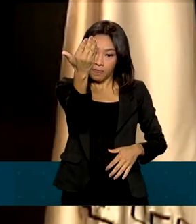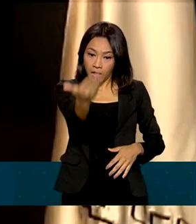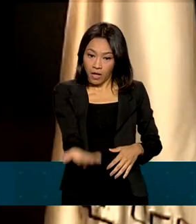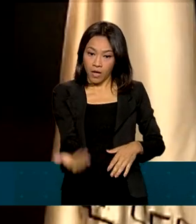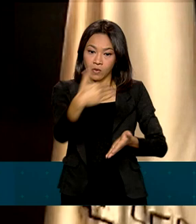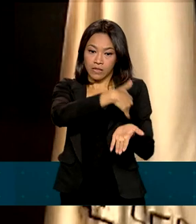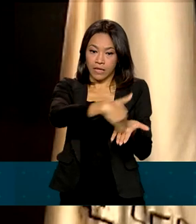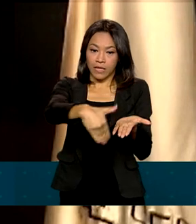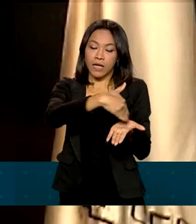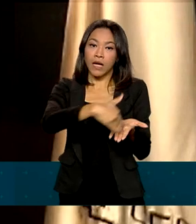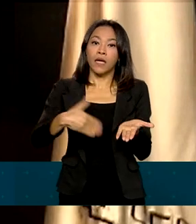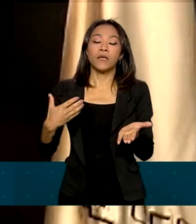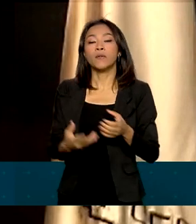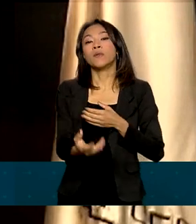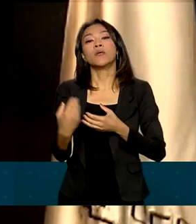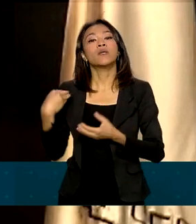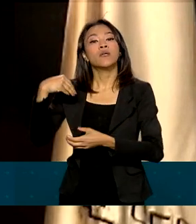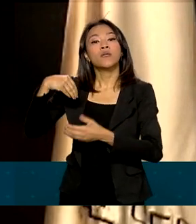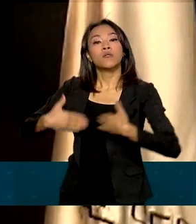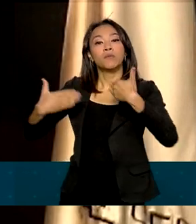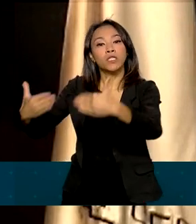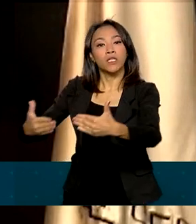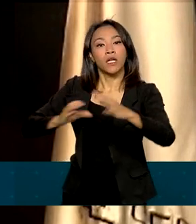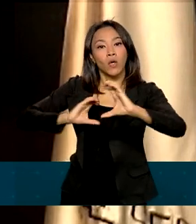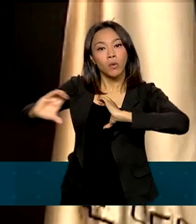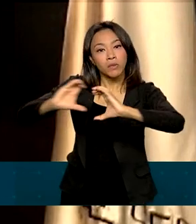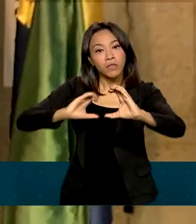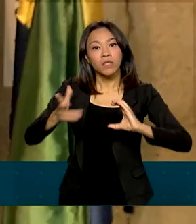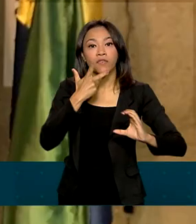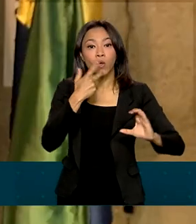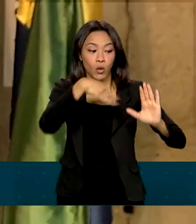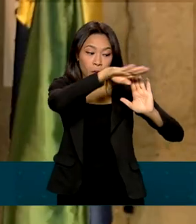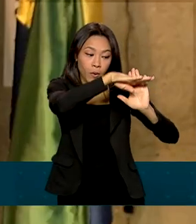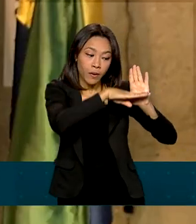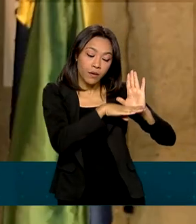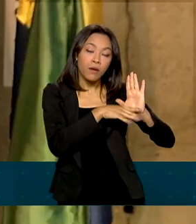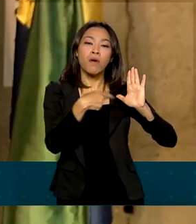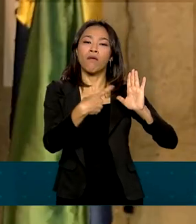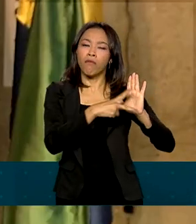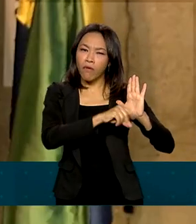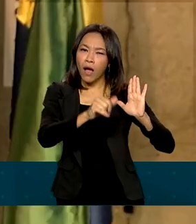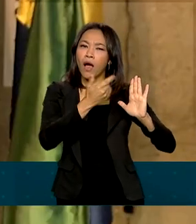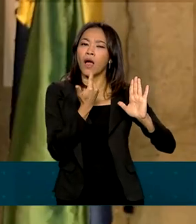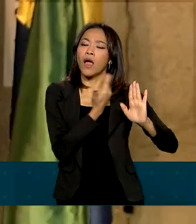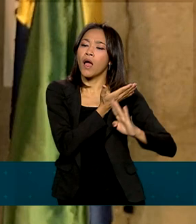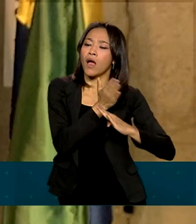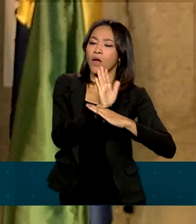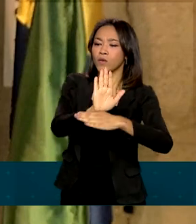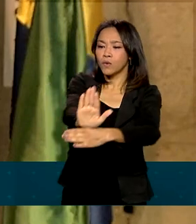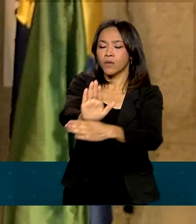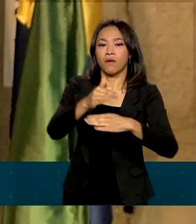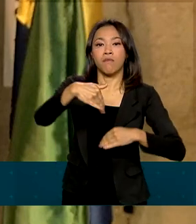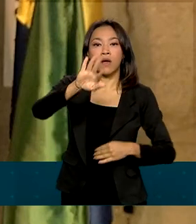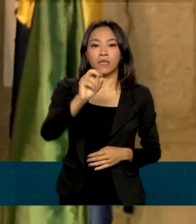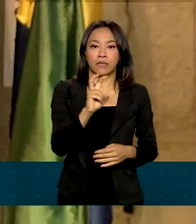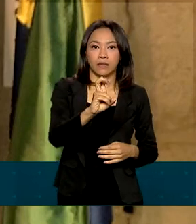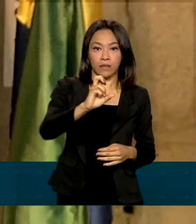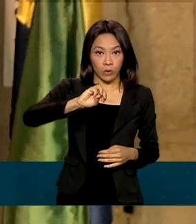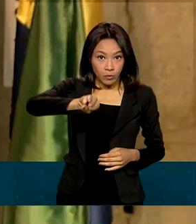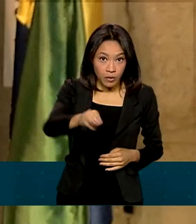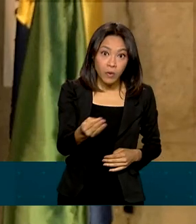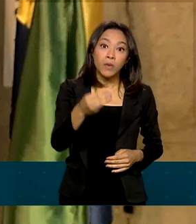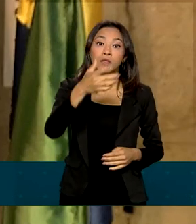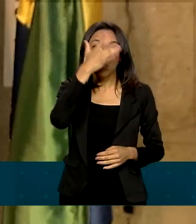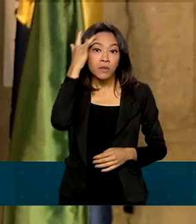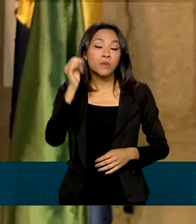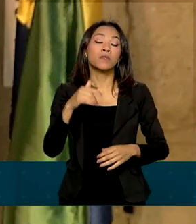Ministério das Comunicações afirmou que o Digitaliza Brasil vai beneficiar mais de 5 milhões de mineiros.